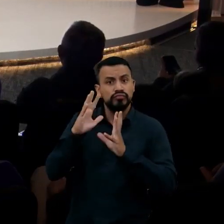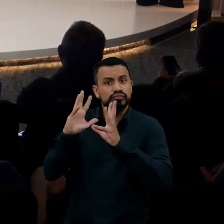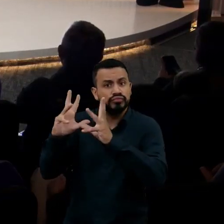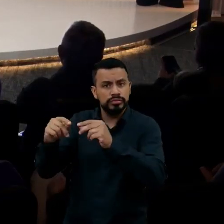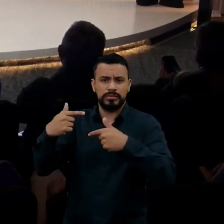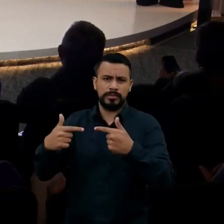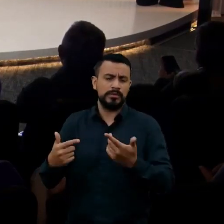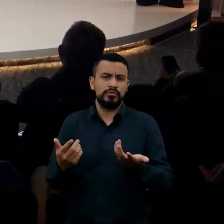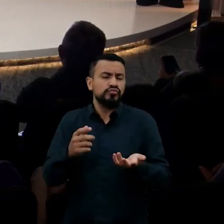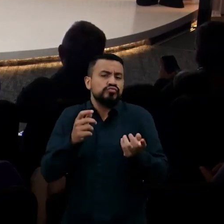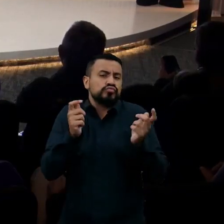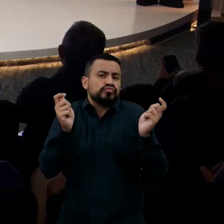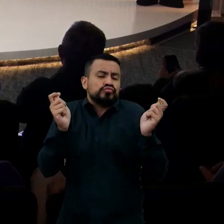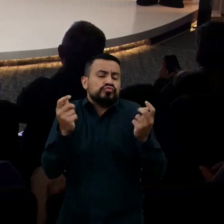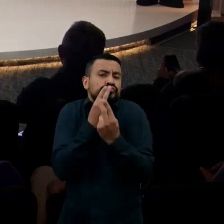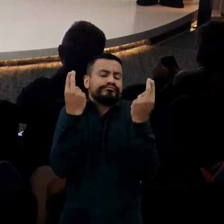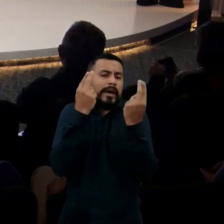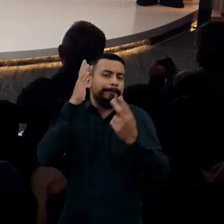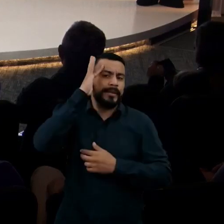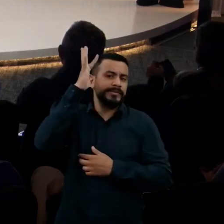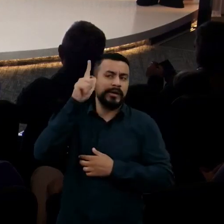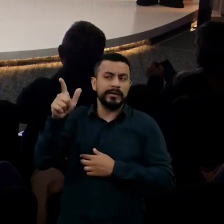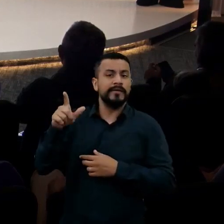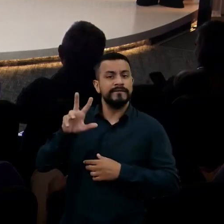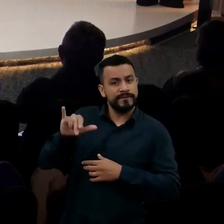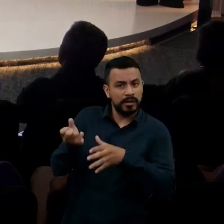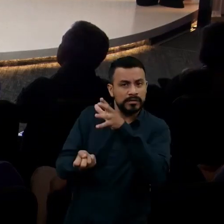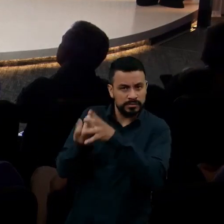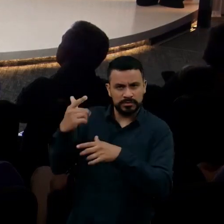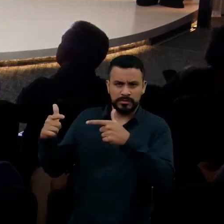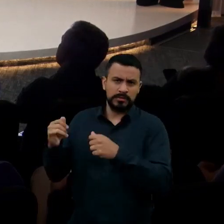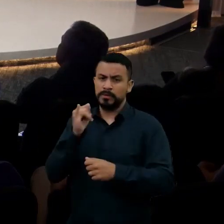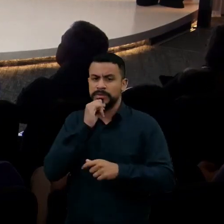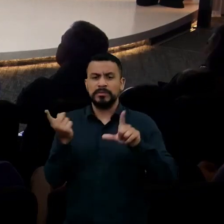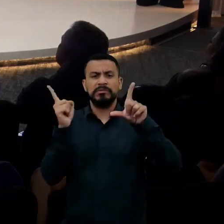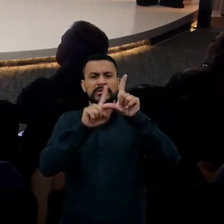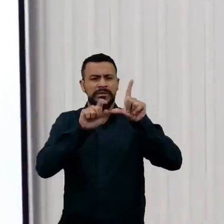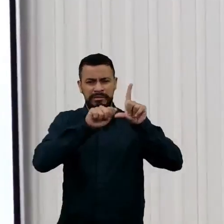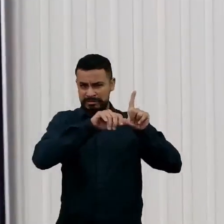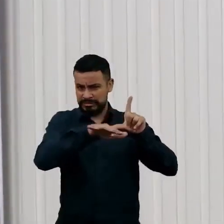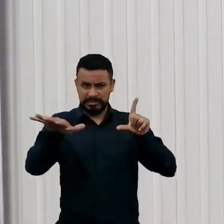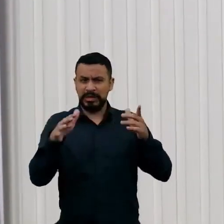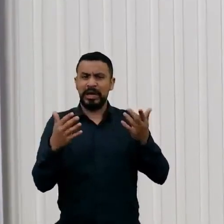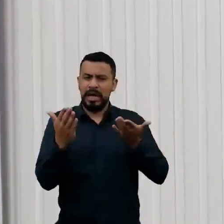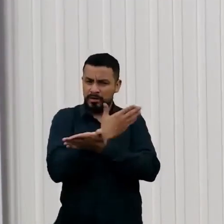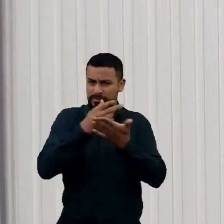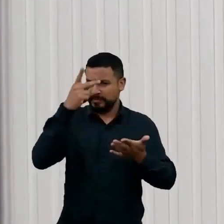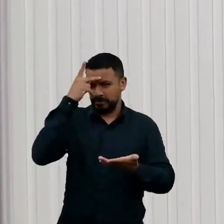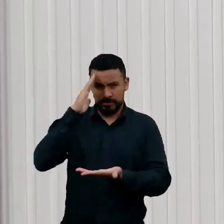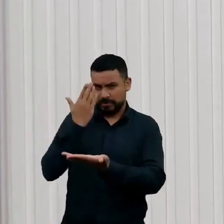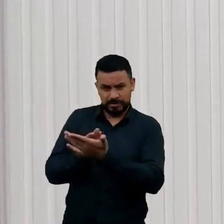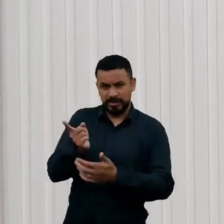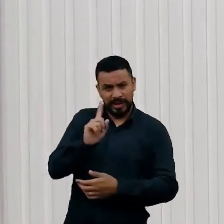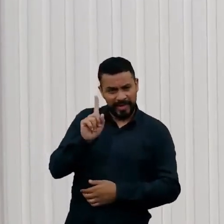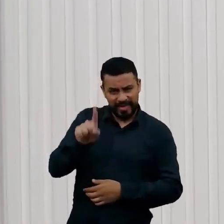podia se imaginar, honestamente, e influenciadores não acreditam que seja um trabalho ainda, eu acho, mas é, influenciador é um trabalho.